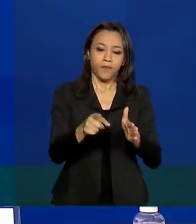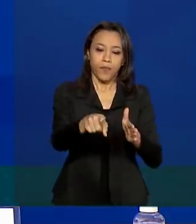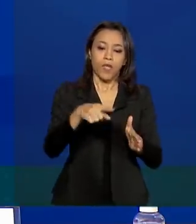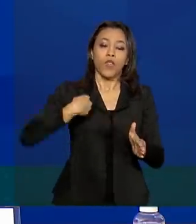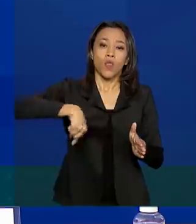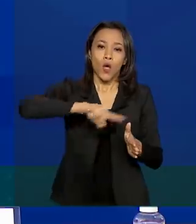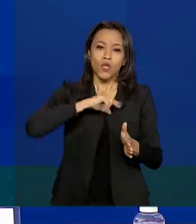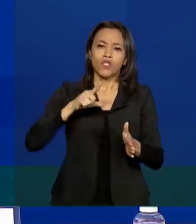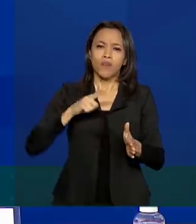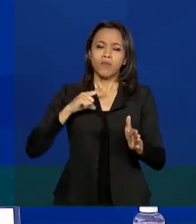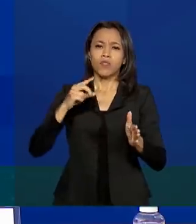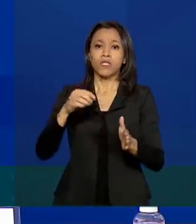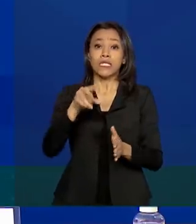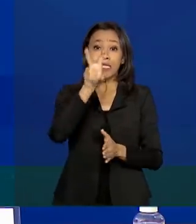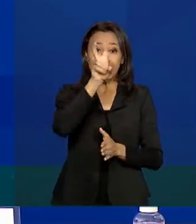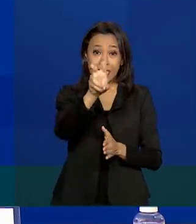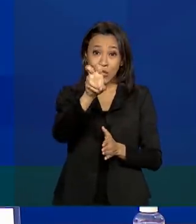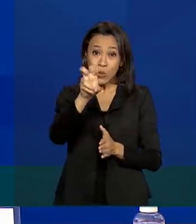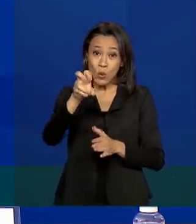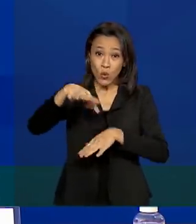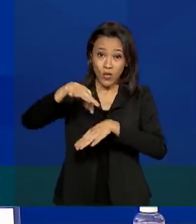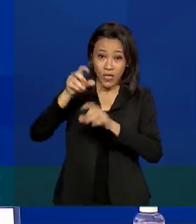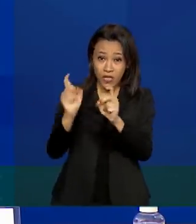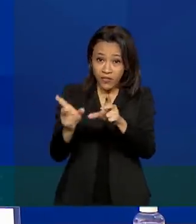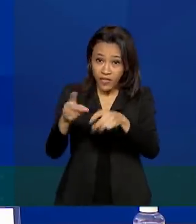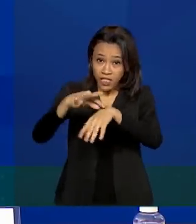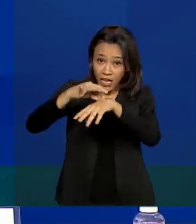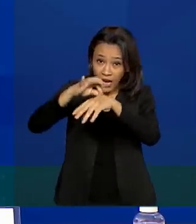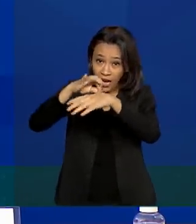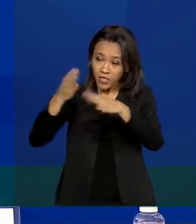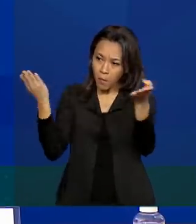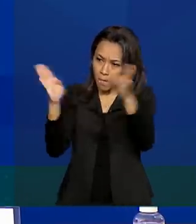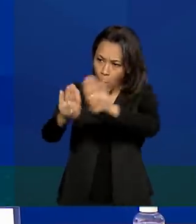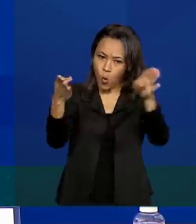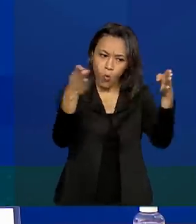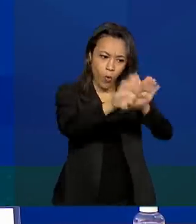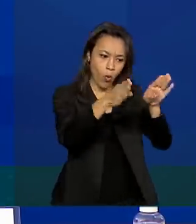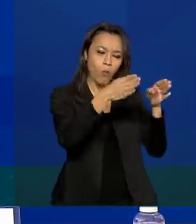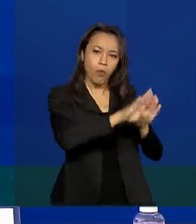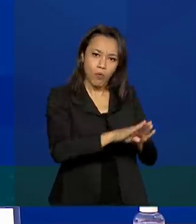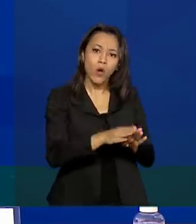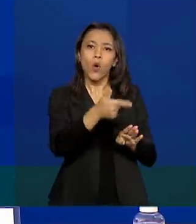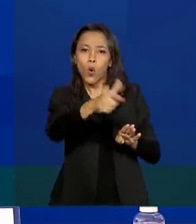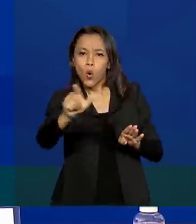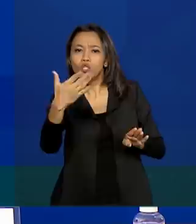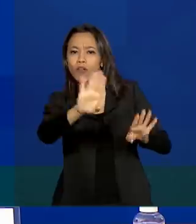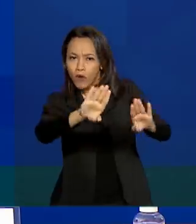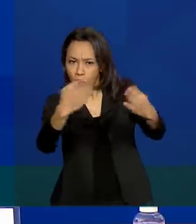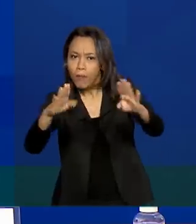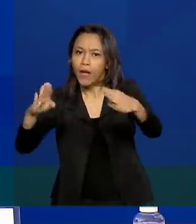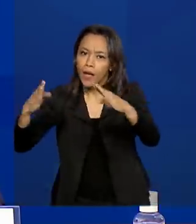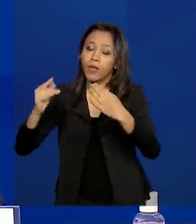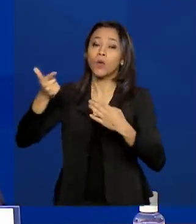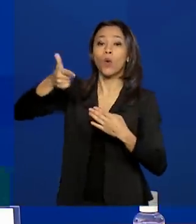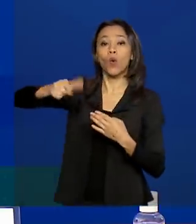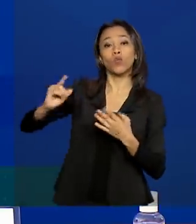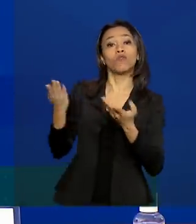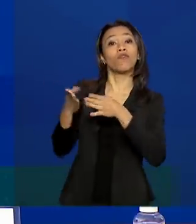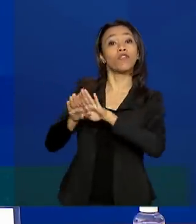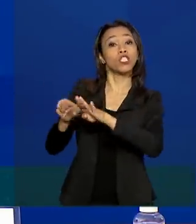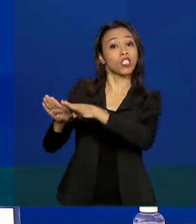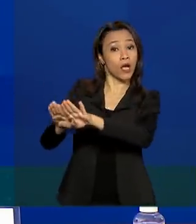cinco frigoríficos fechados. Muitos desses já foram reabertos, outros foram fechados para adequação,